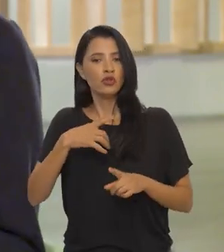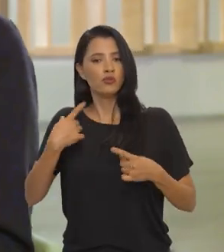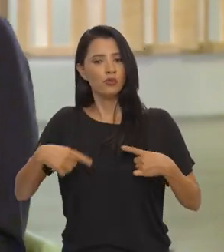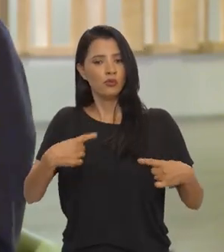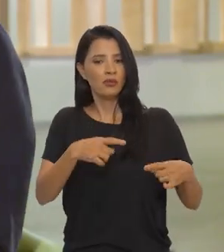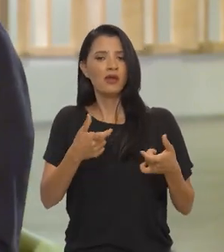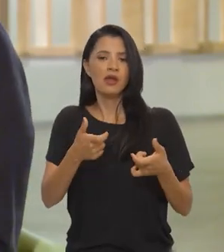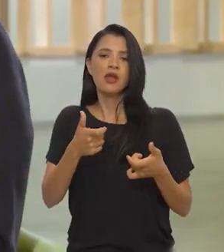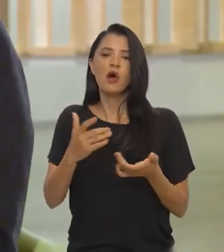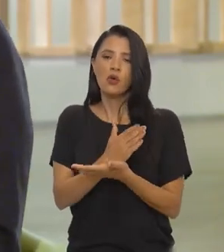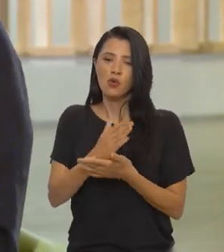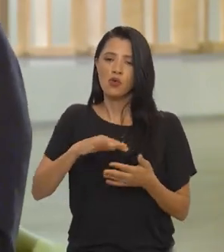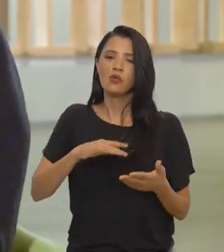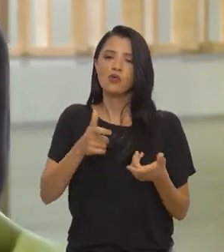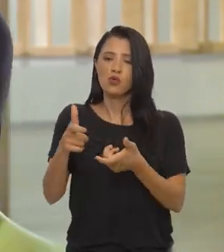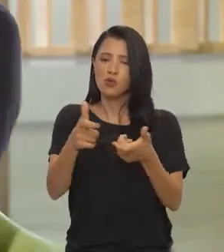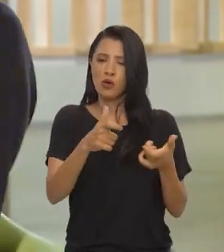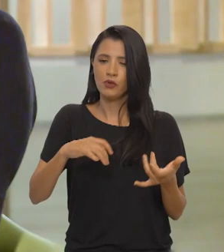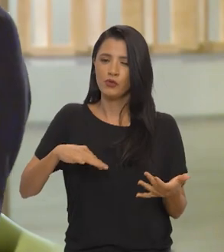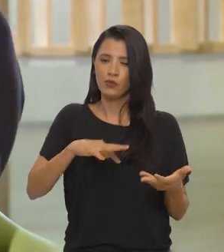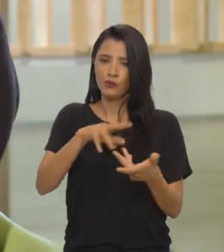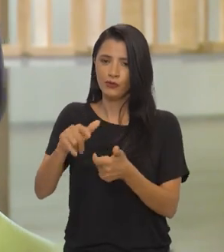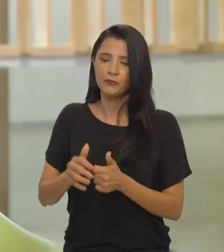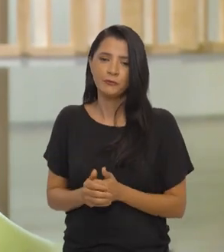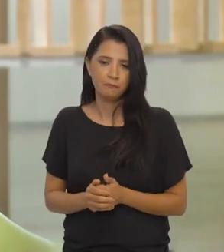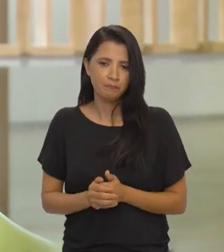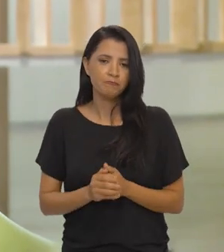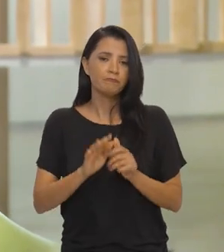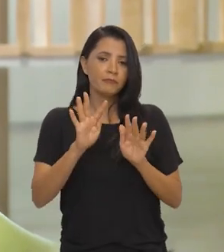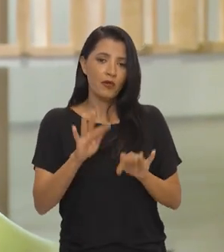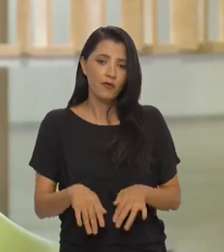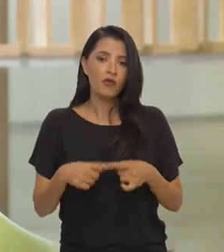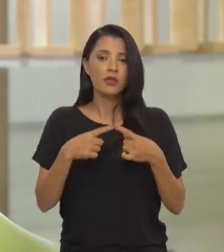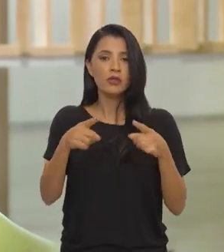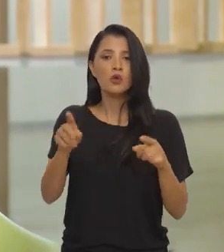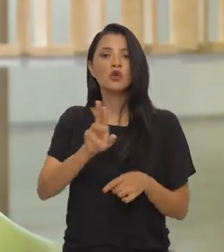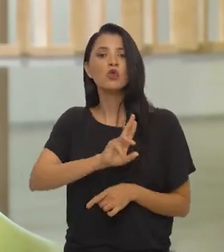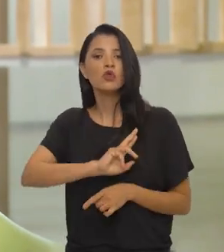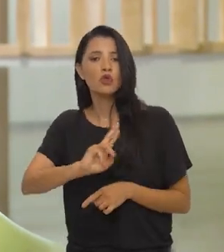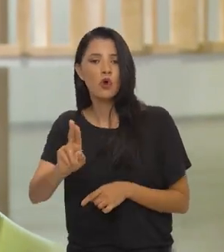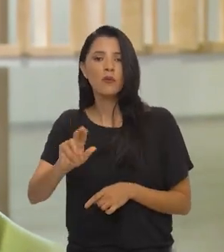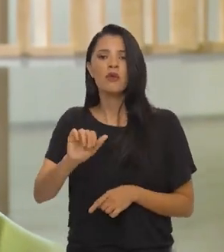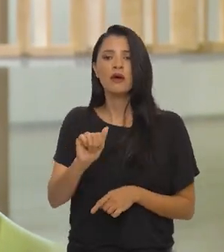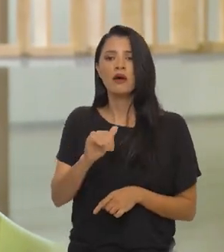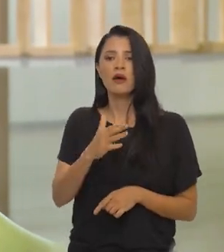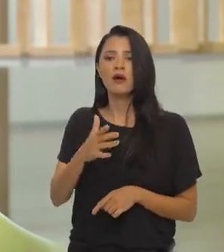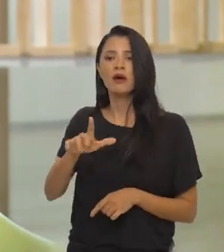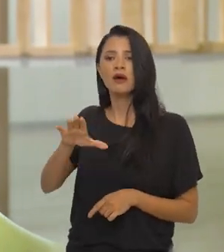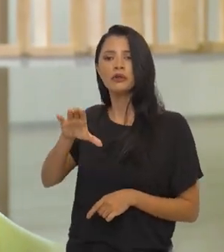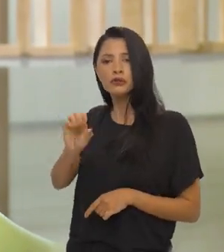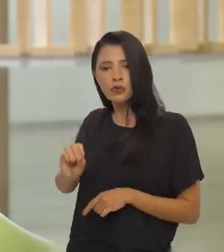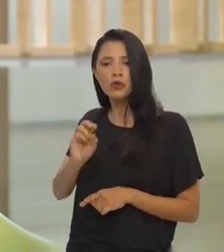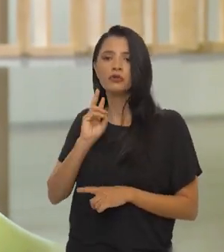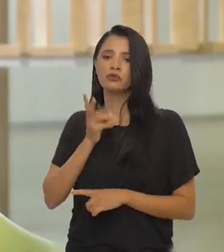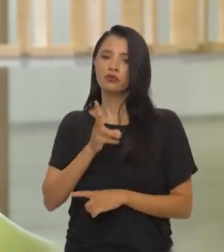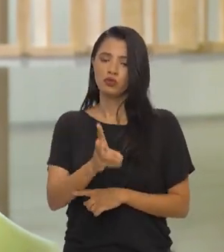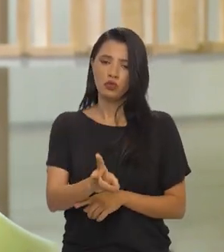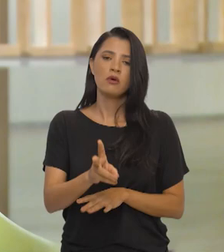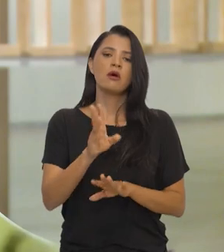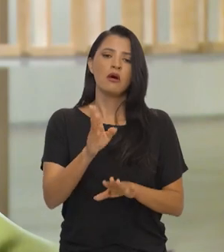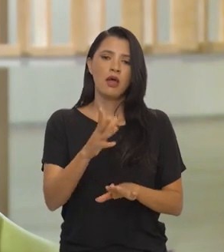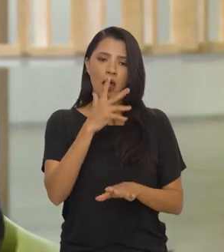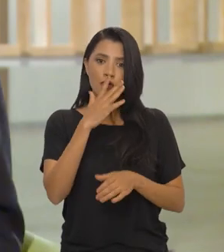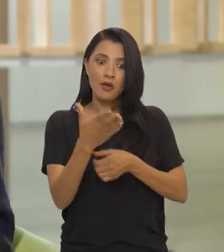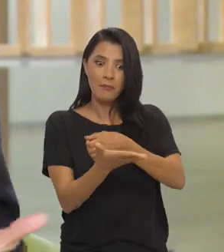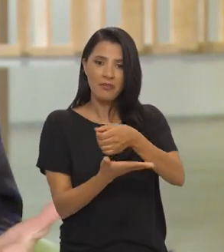política pública com alguns lugares do mundo. E, por fim, lançamos o que nós chamamos de ações continuadas, que